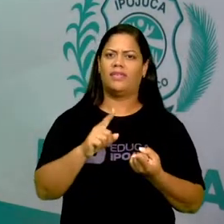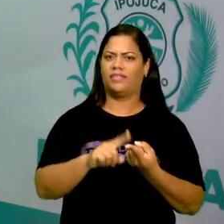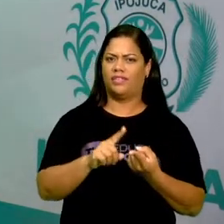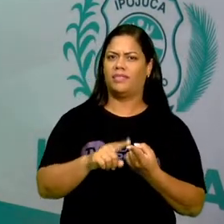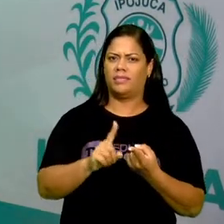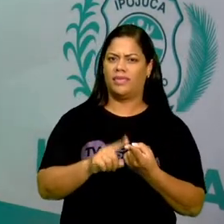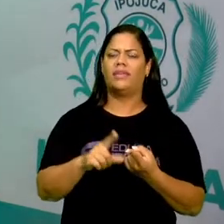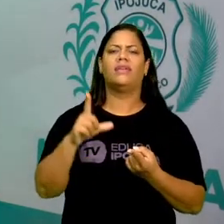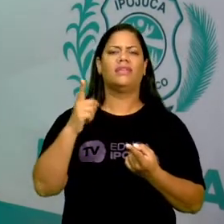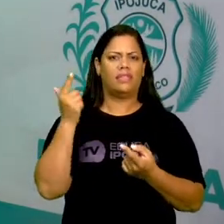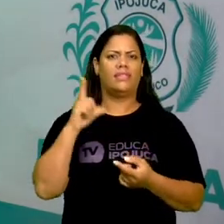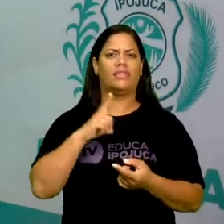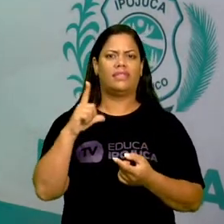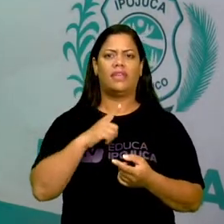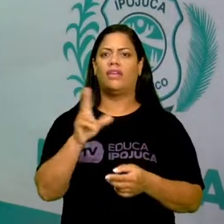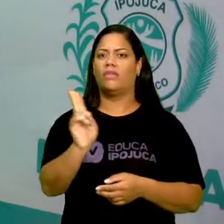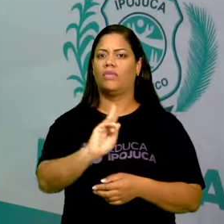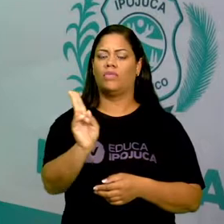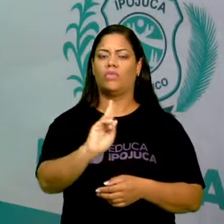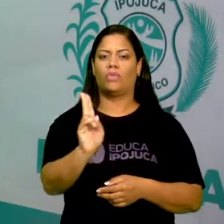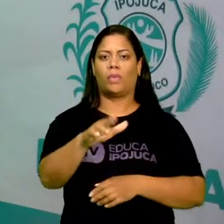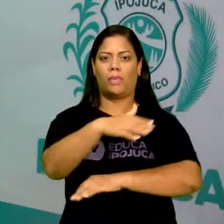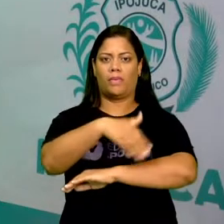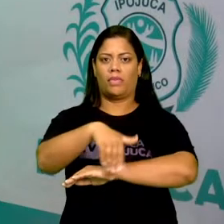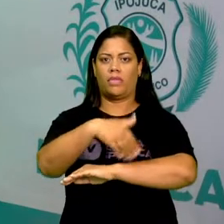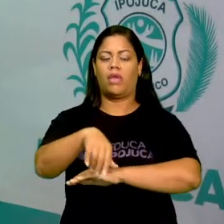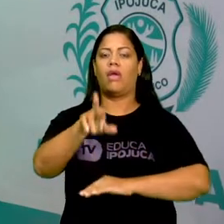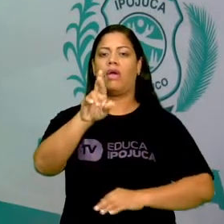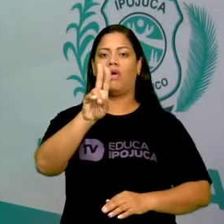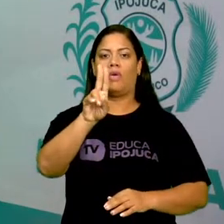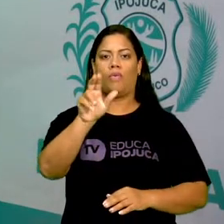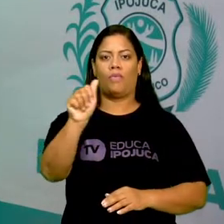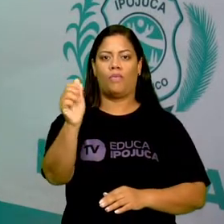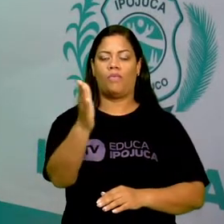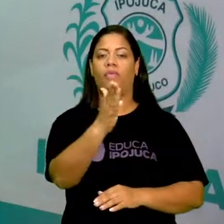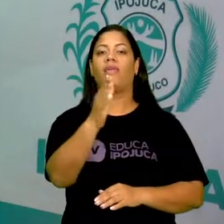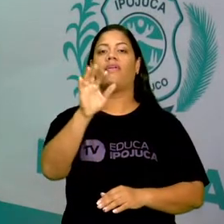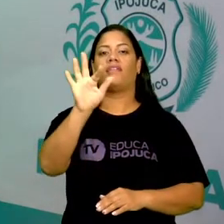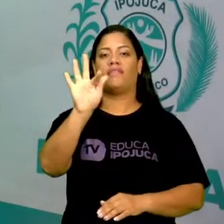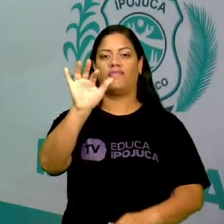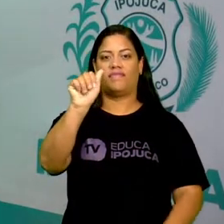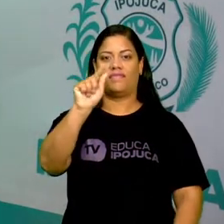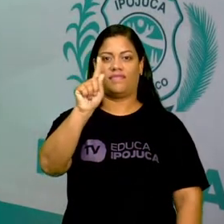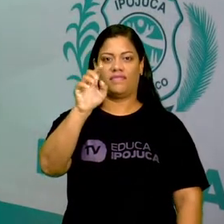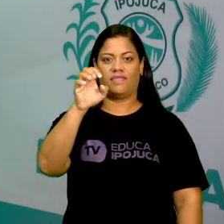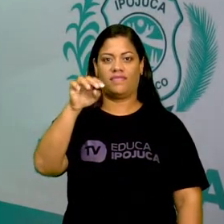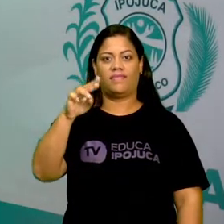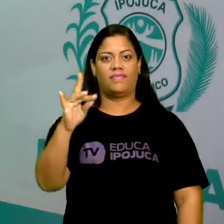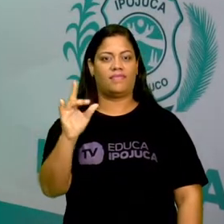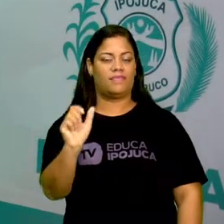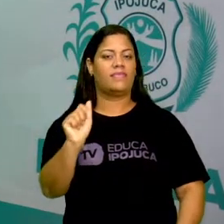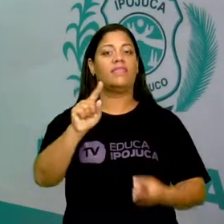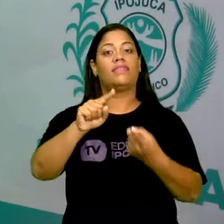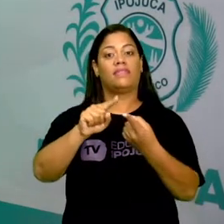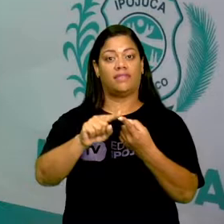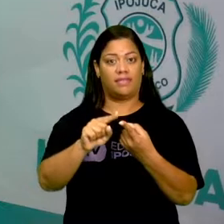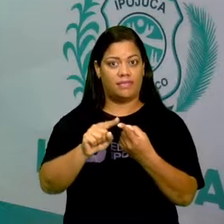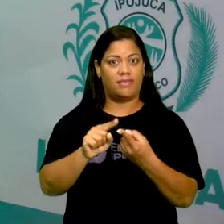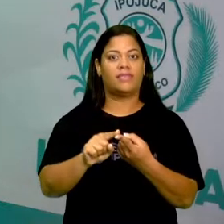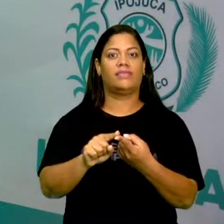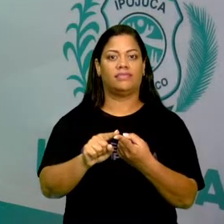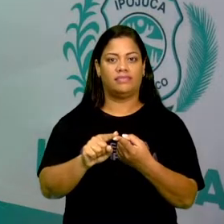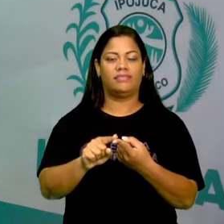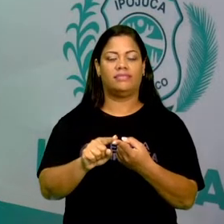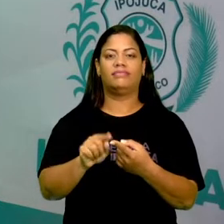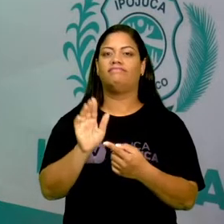biblioteca, tem o nome da rua, rua da fazenda. Então, também serve como